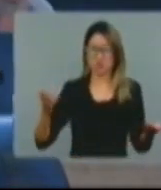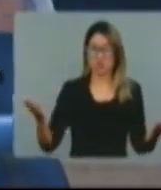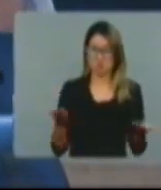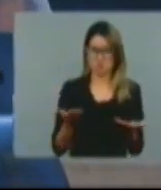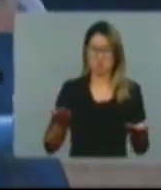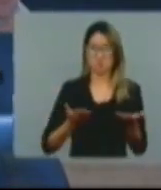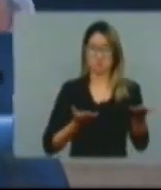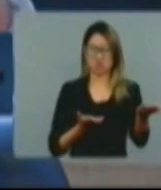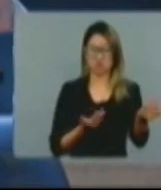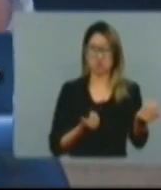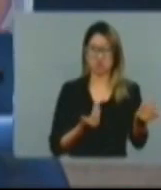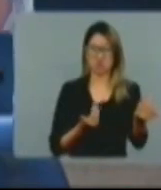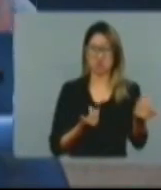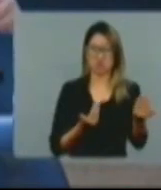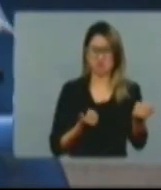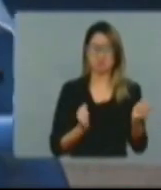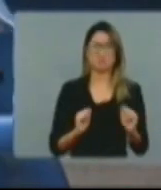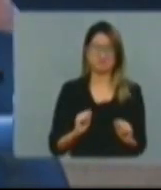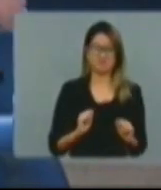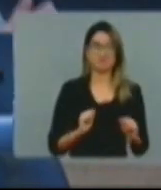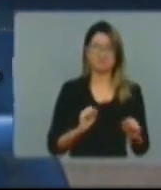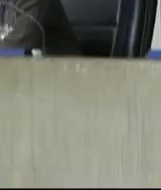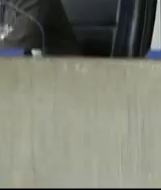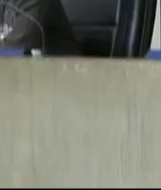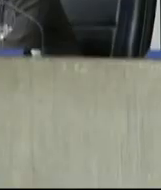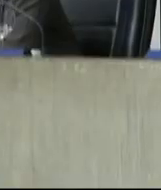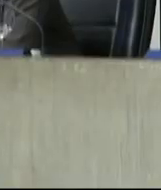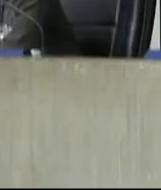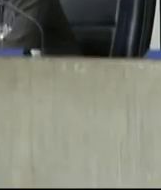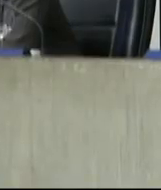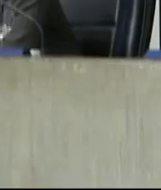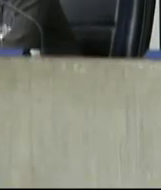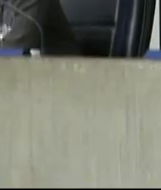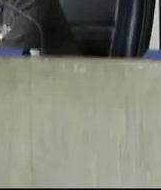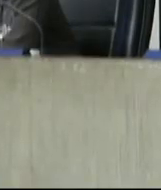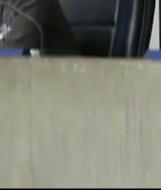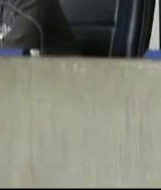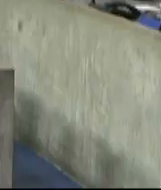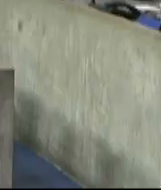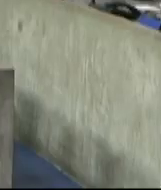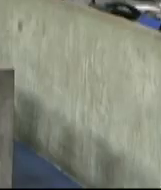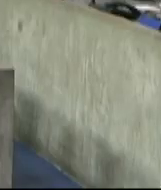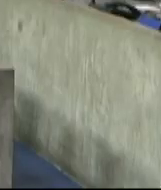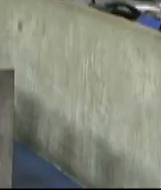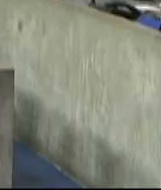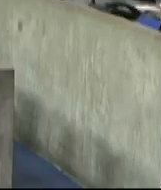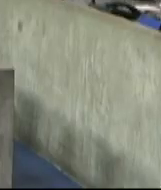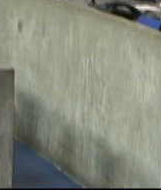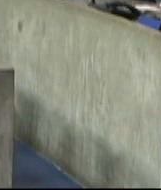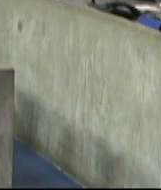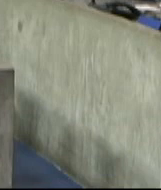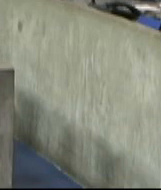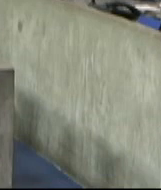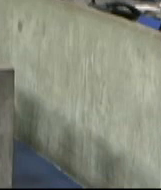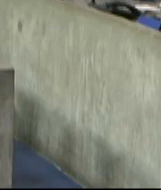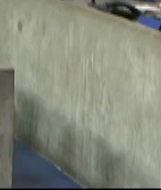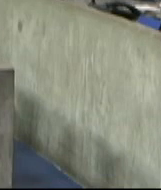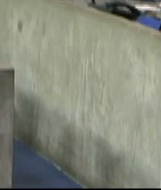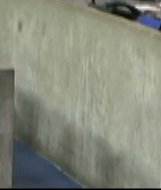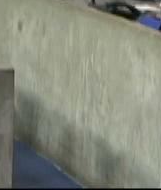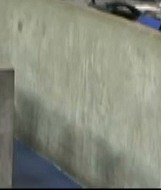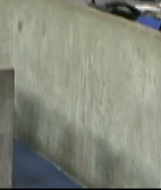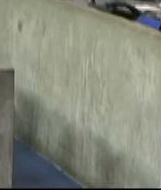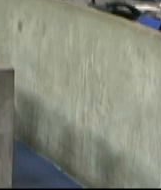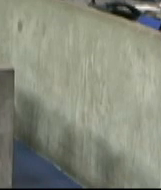adolescente infrator sem a menor dúvida. A redução da maioridade penal permeia a situação dos centros de